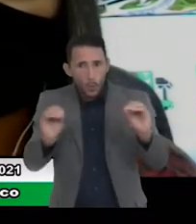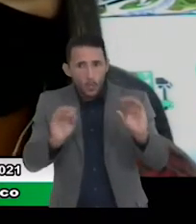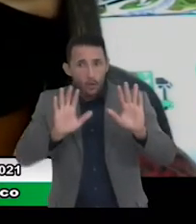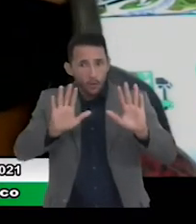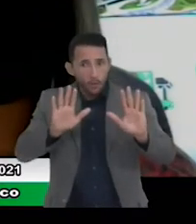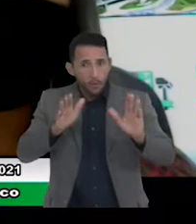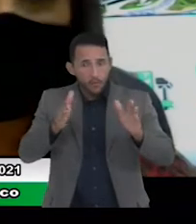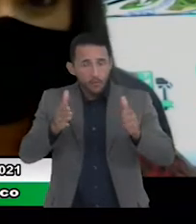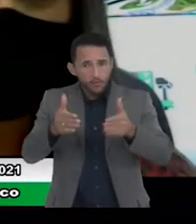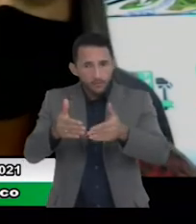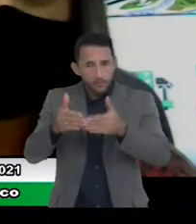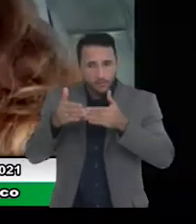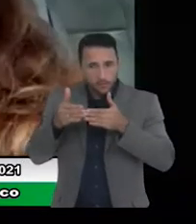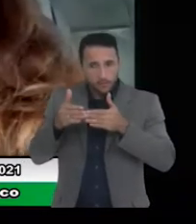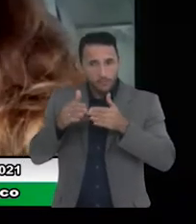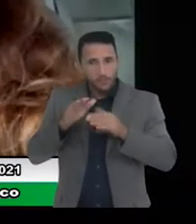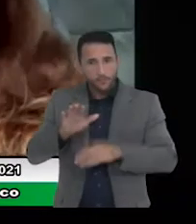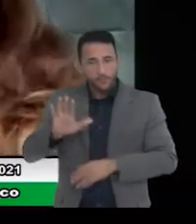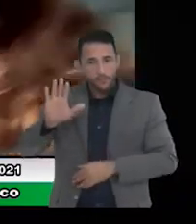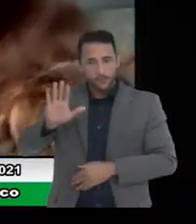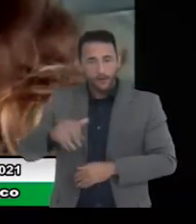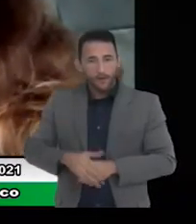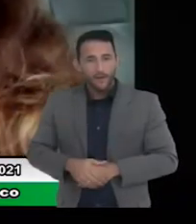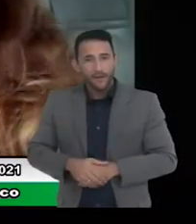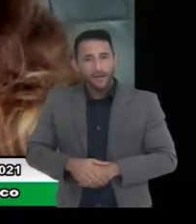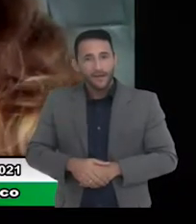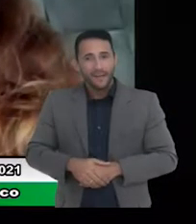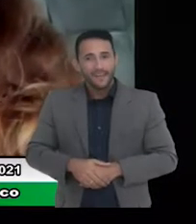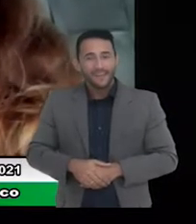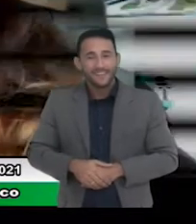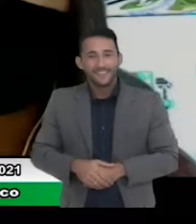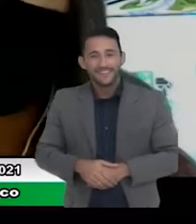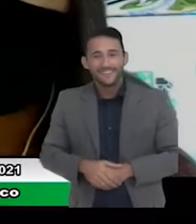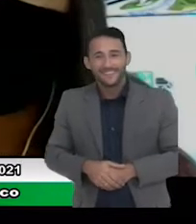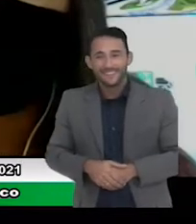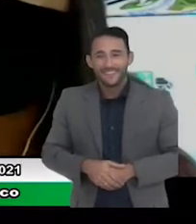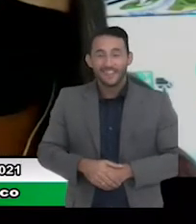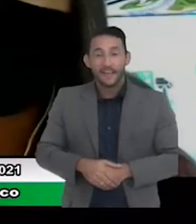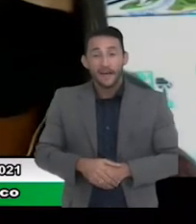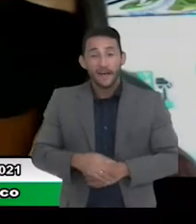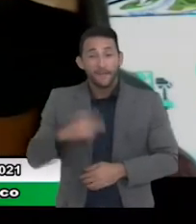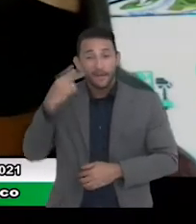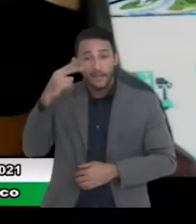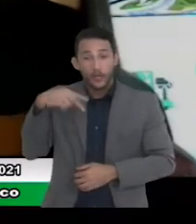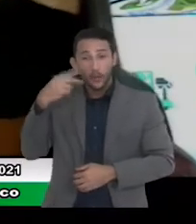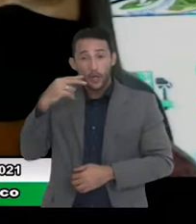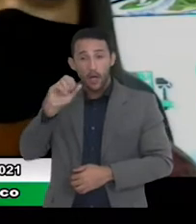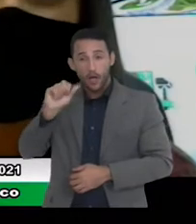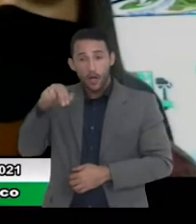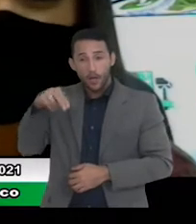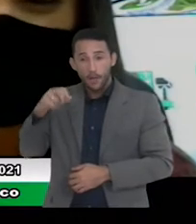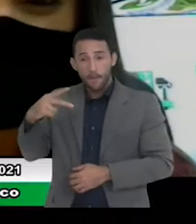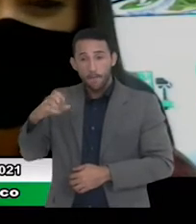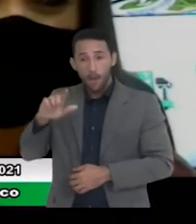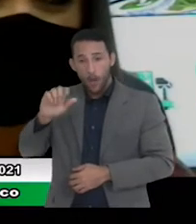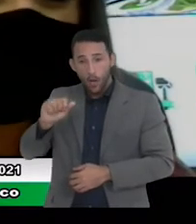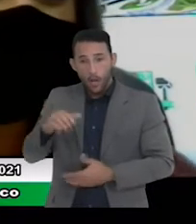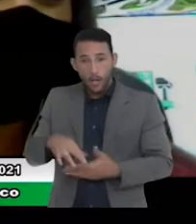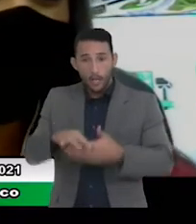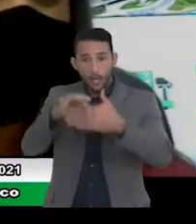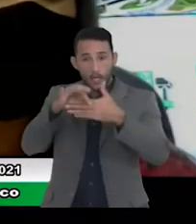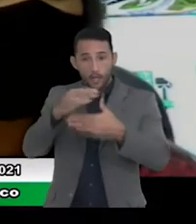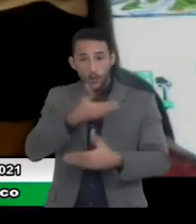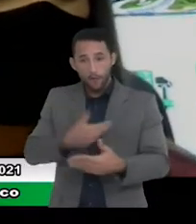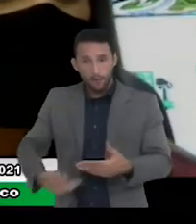Paula questão de ordem perfeito questão de ordem nobre vereadora Ana Paula Rossi líder do governo